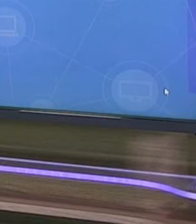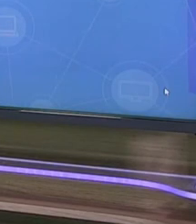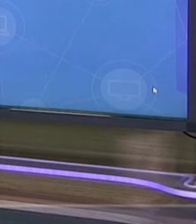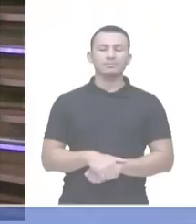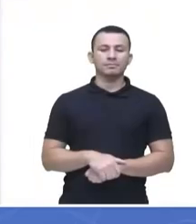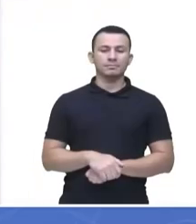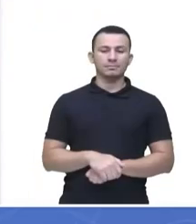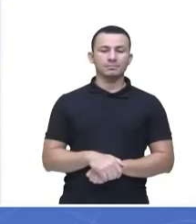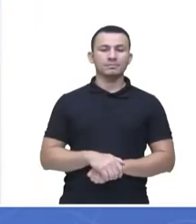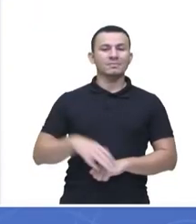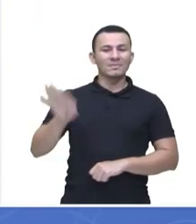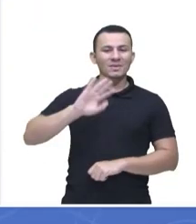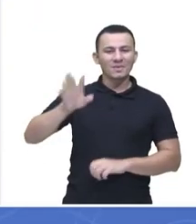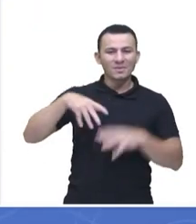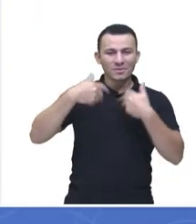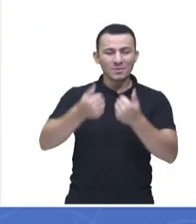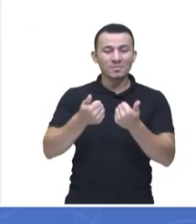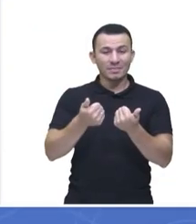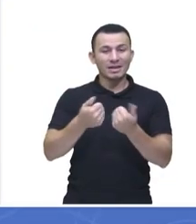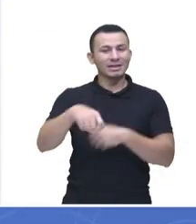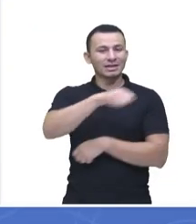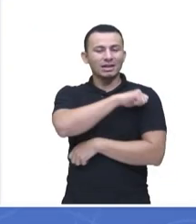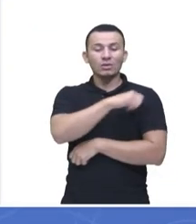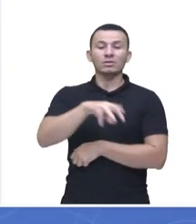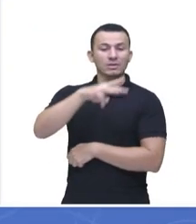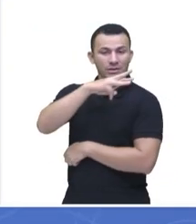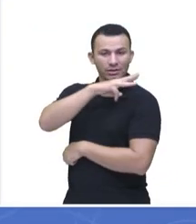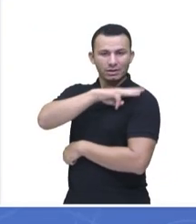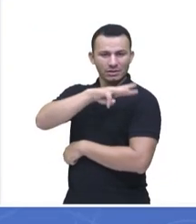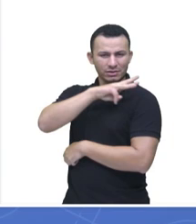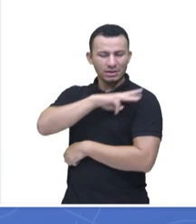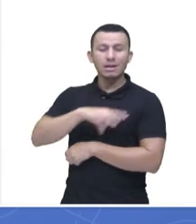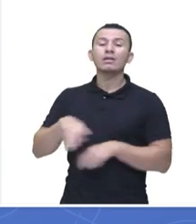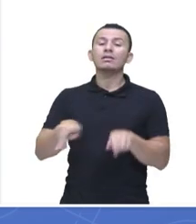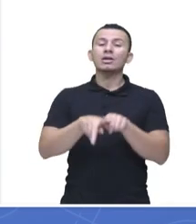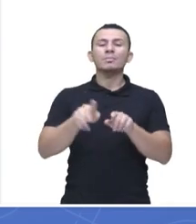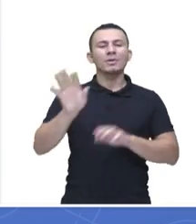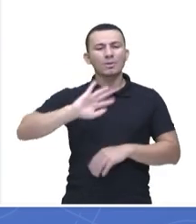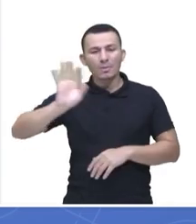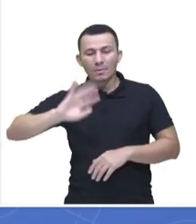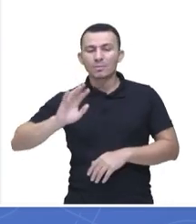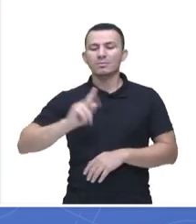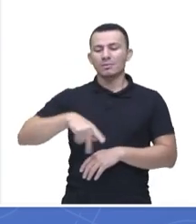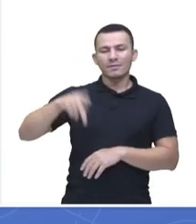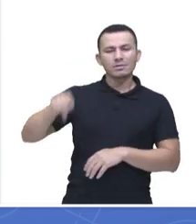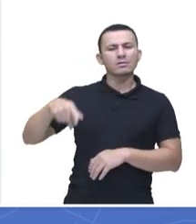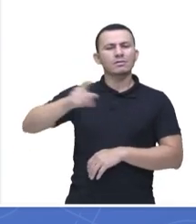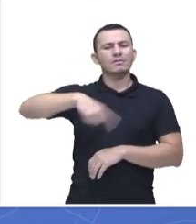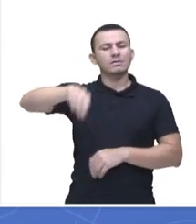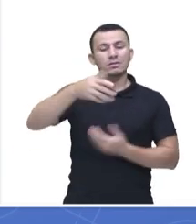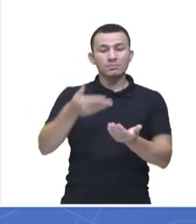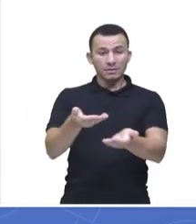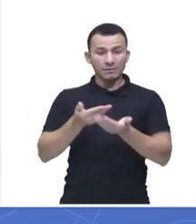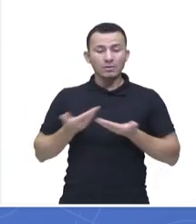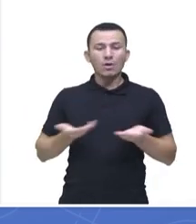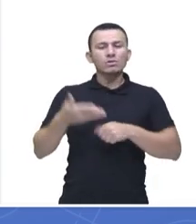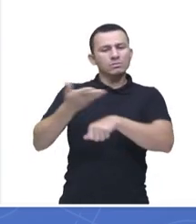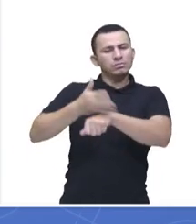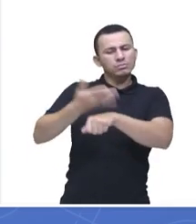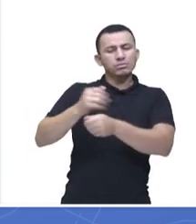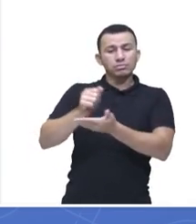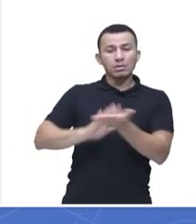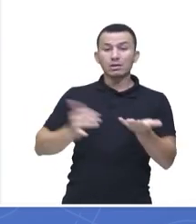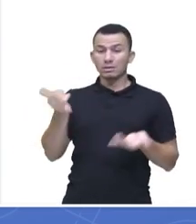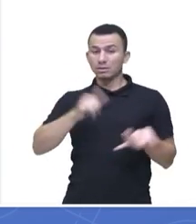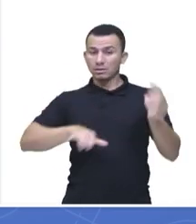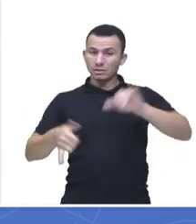Olá, queridos alunos do terceiro ano. Olá, professores. Sejam todos bem-vindos ao Exercitando de Química.